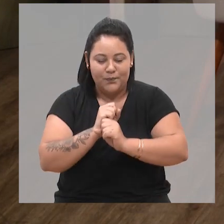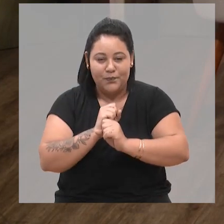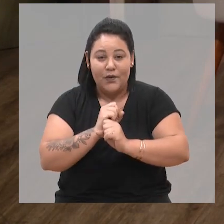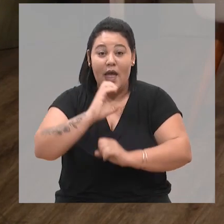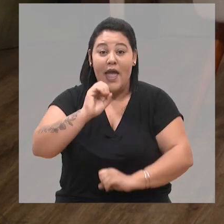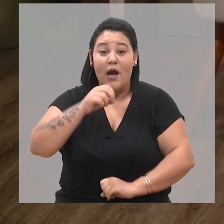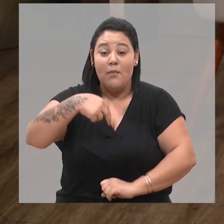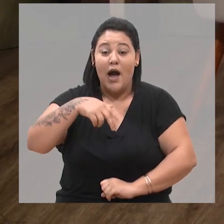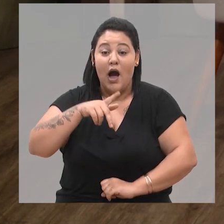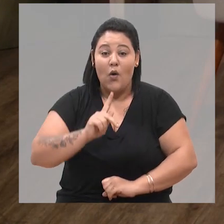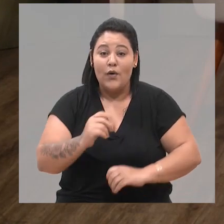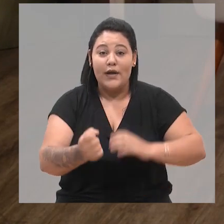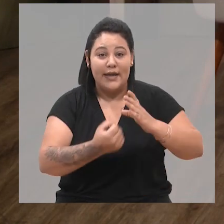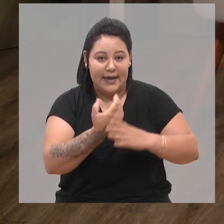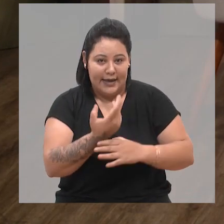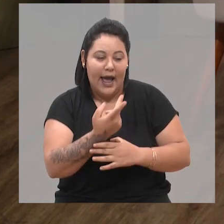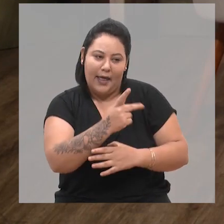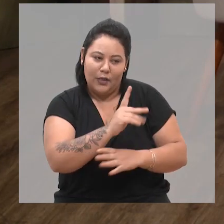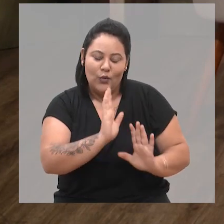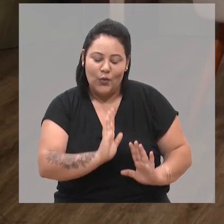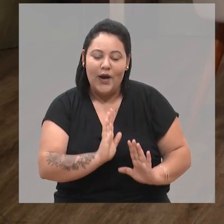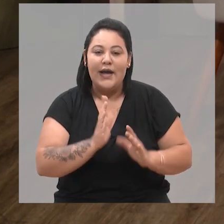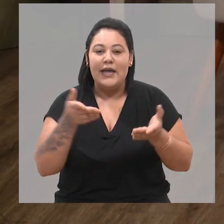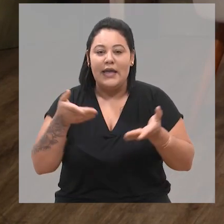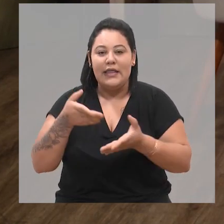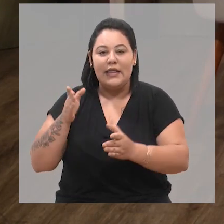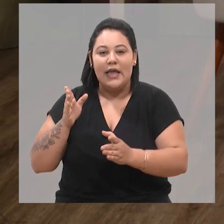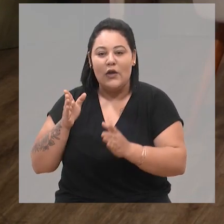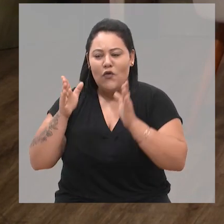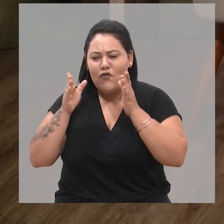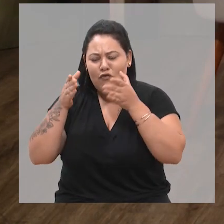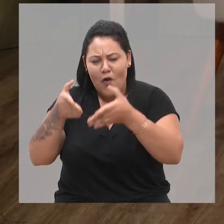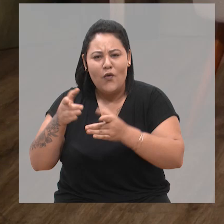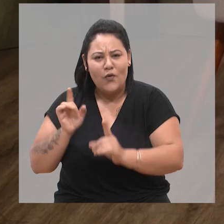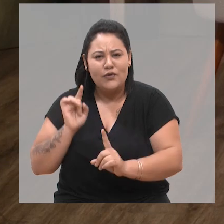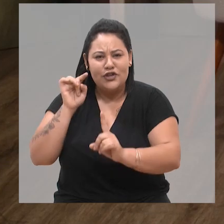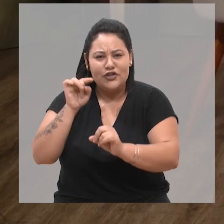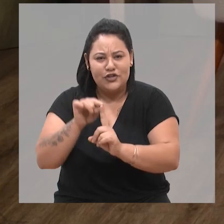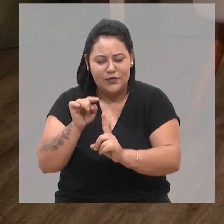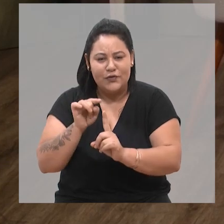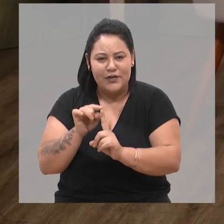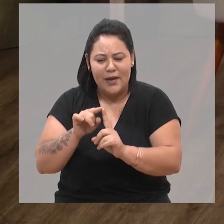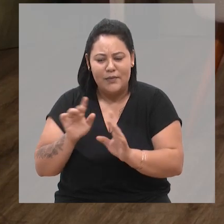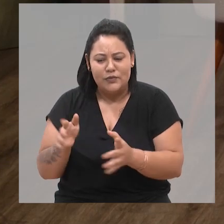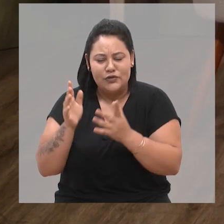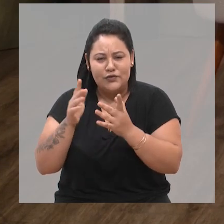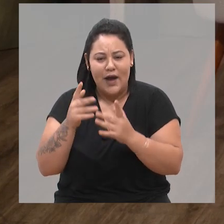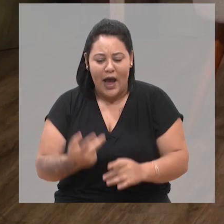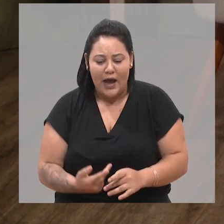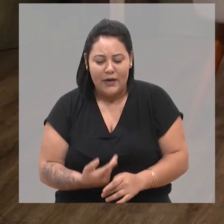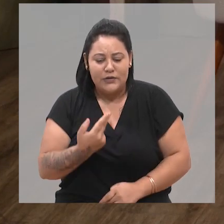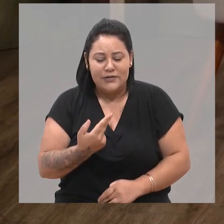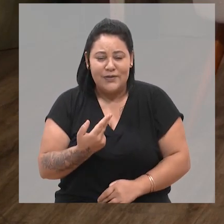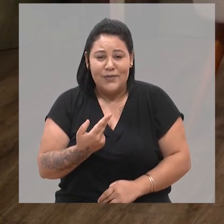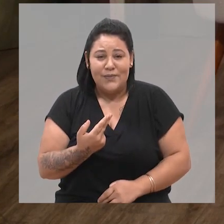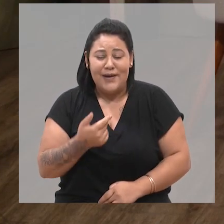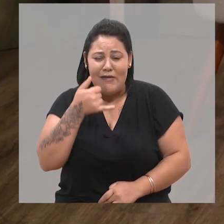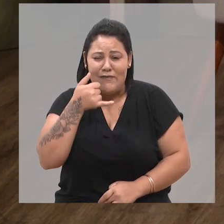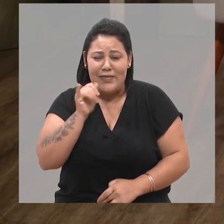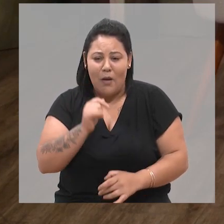criada pela senhora e voltada a estimular o processo de castração, ou seja, para que não tenhamos uma multiplicação